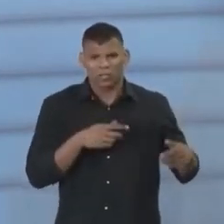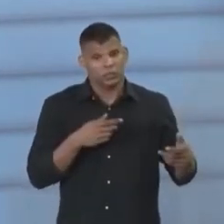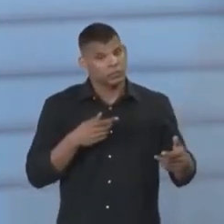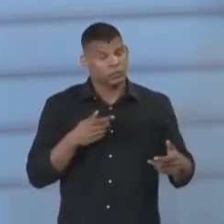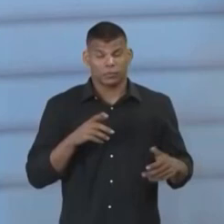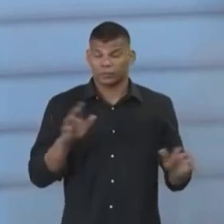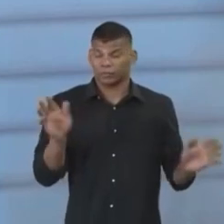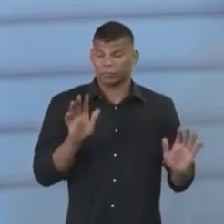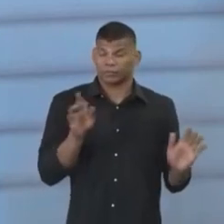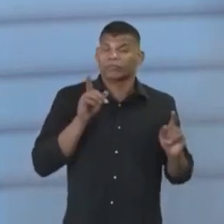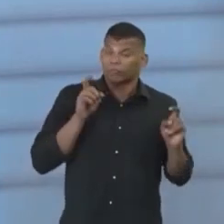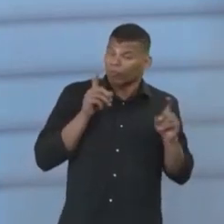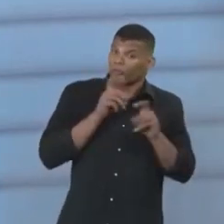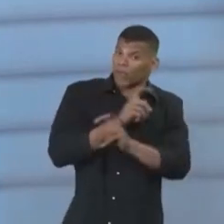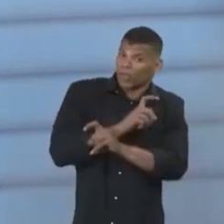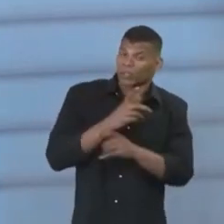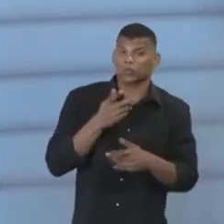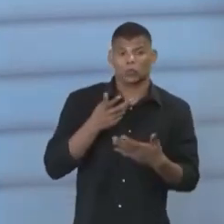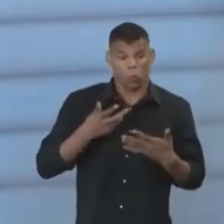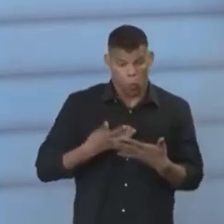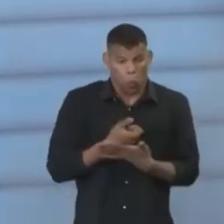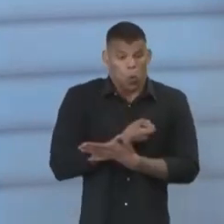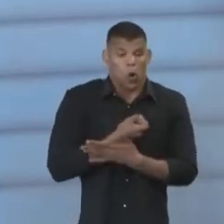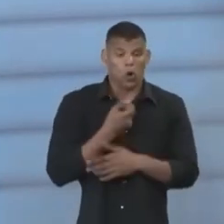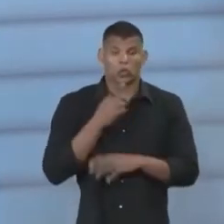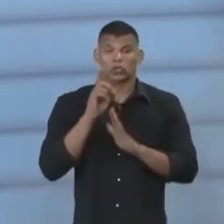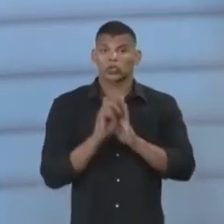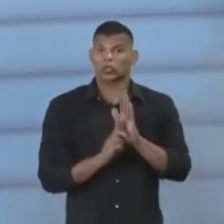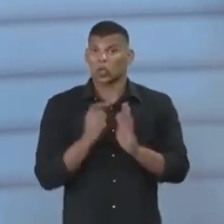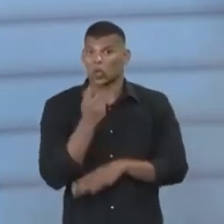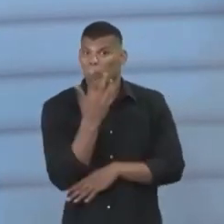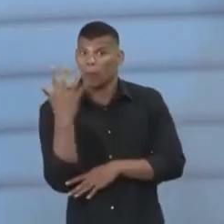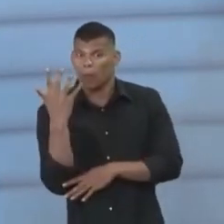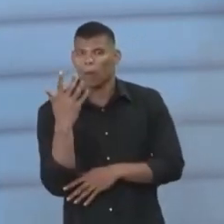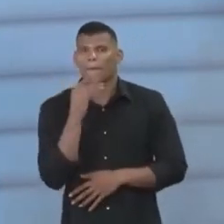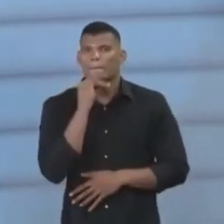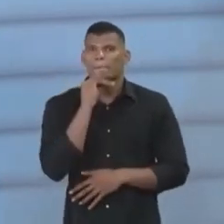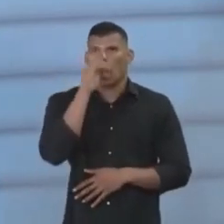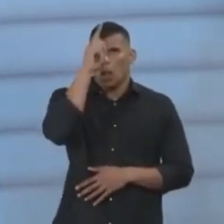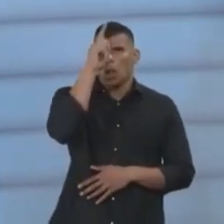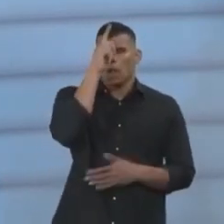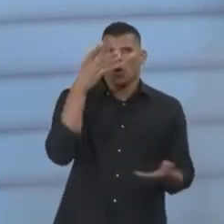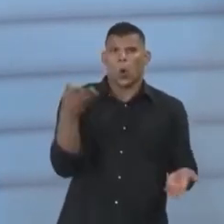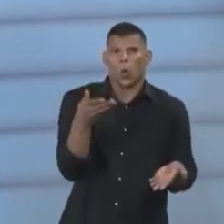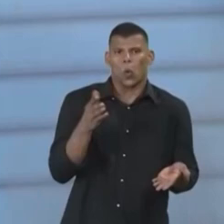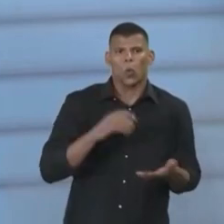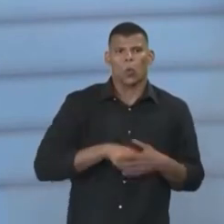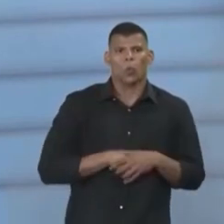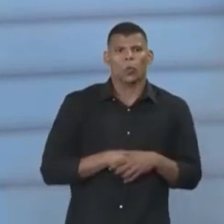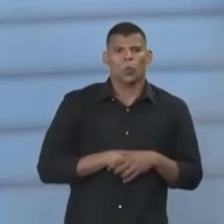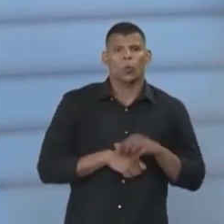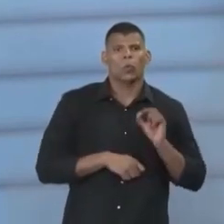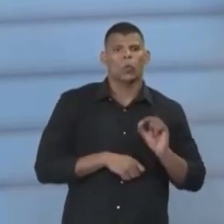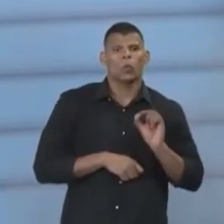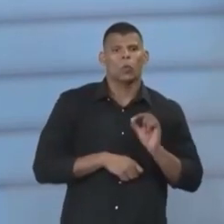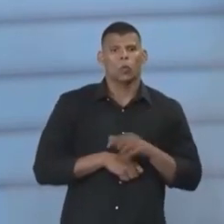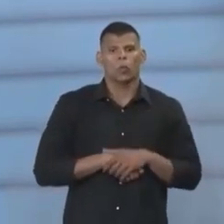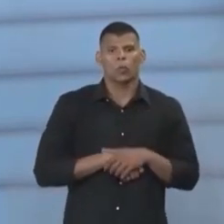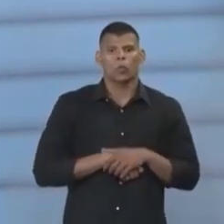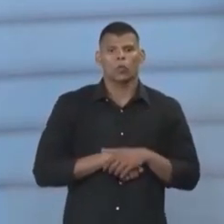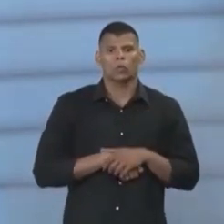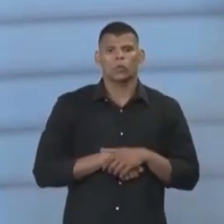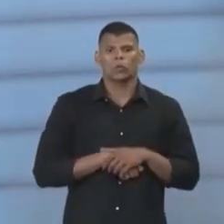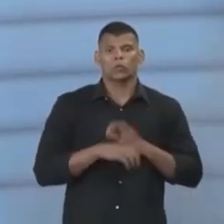com todas as preocupações do direito ambiental? A Alemanha discute, simplesmente, Estado de direito